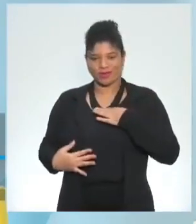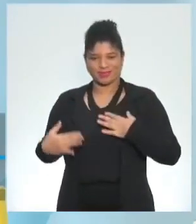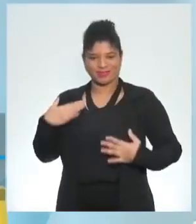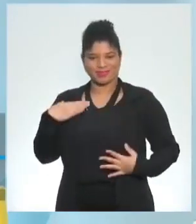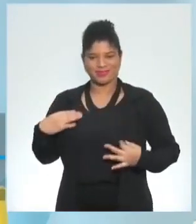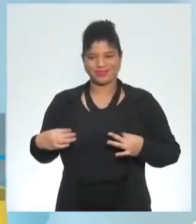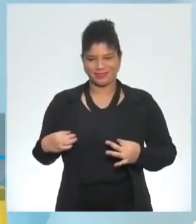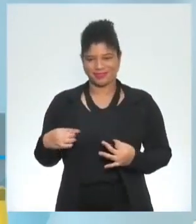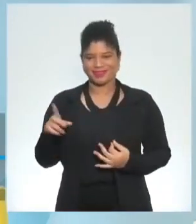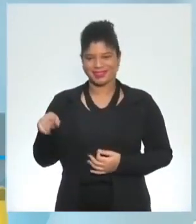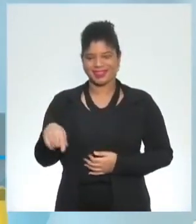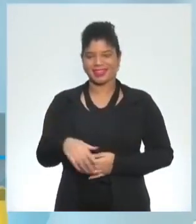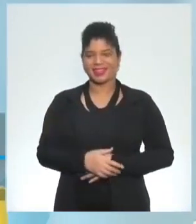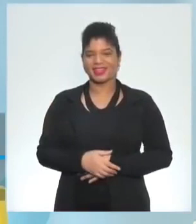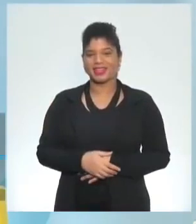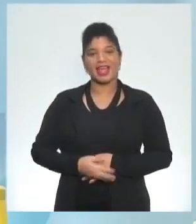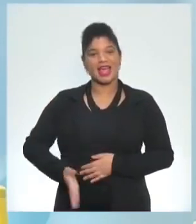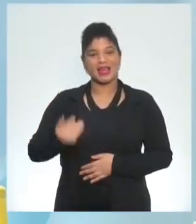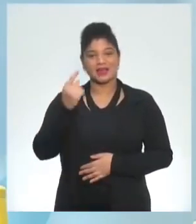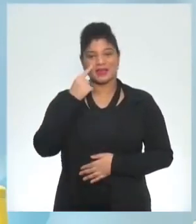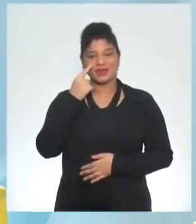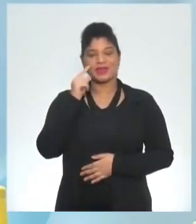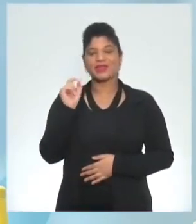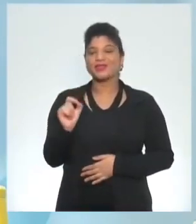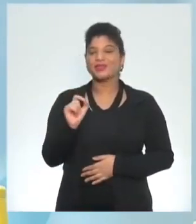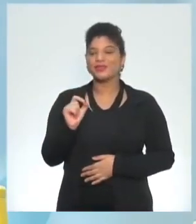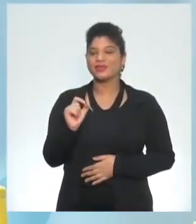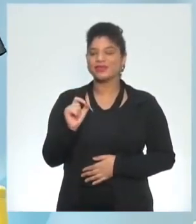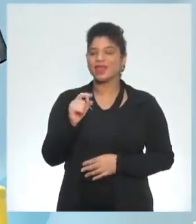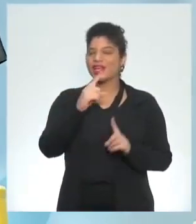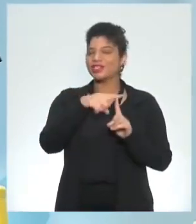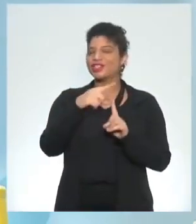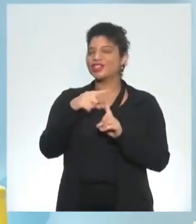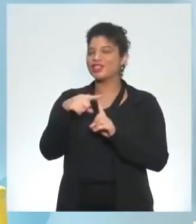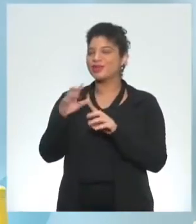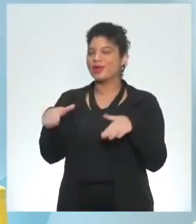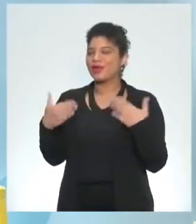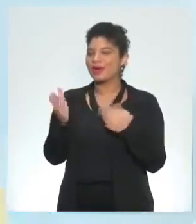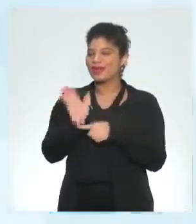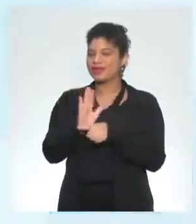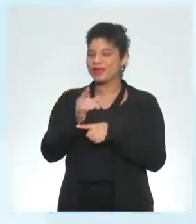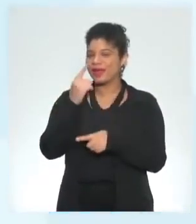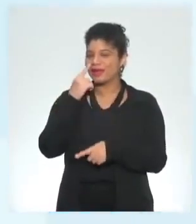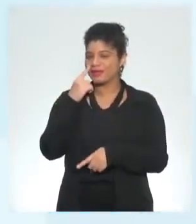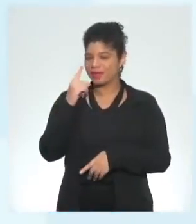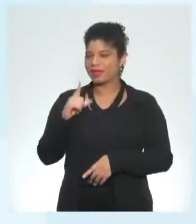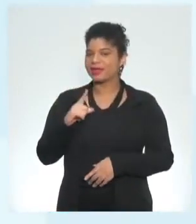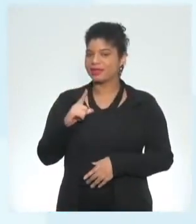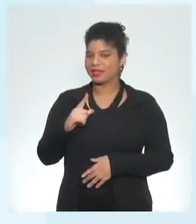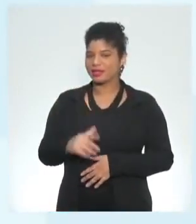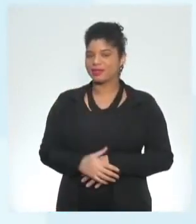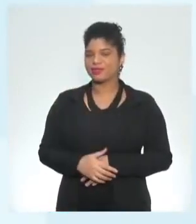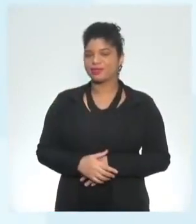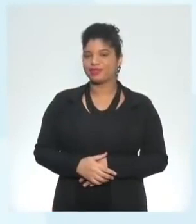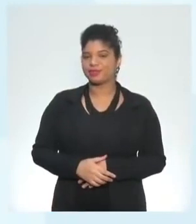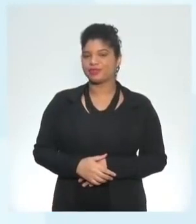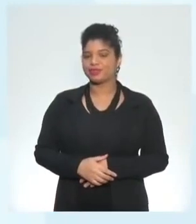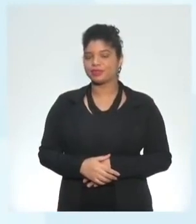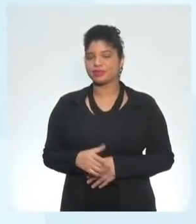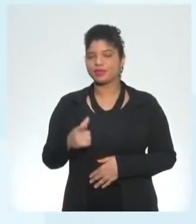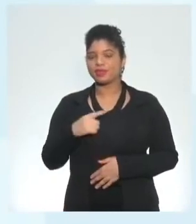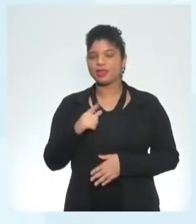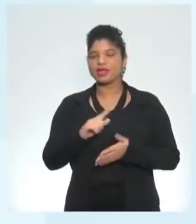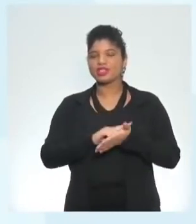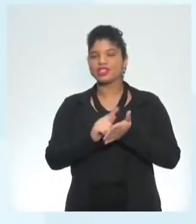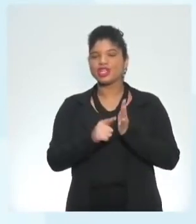figurino de um filme agora vamos dar uma olhada nos estilos de filme então aparecendo aí para vocês também todos os gêneros